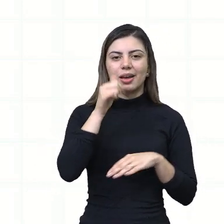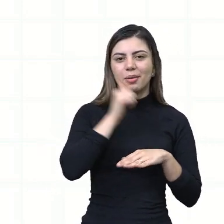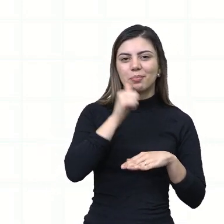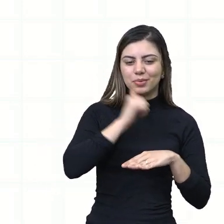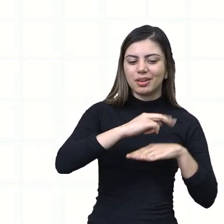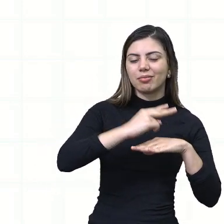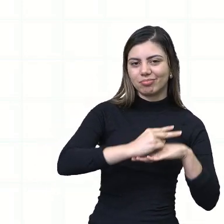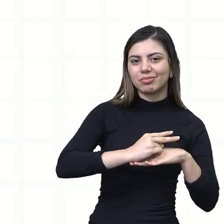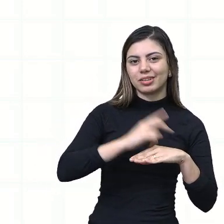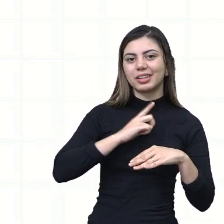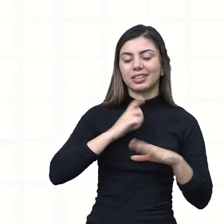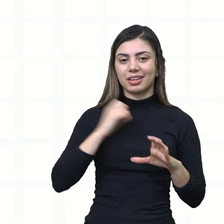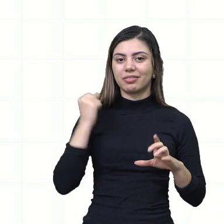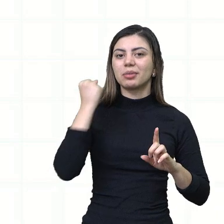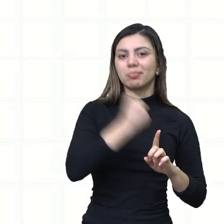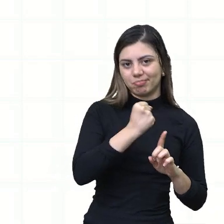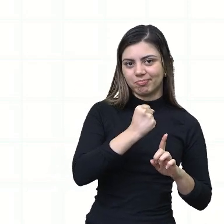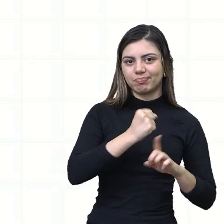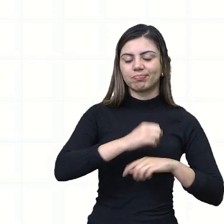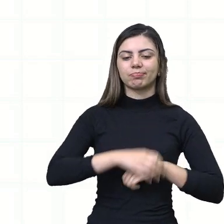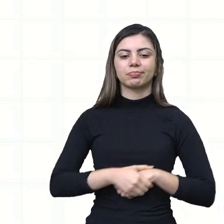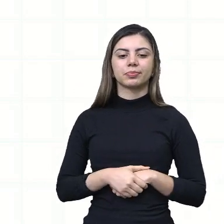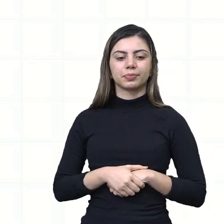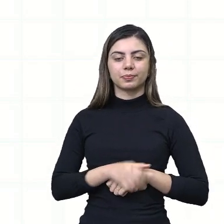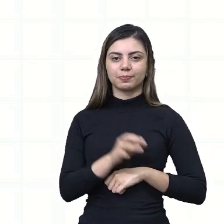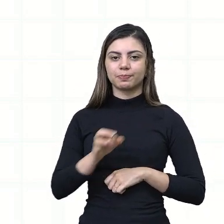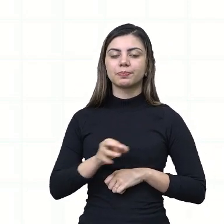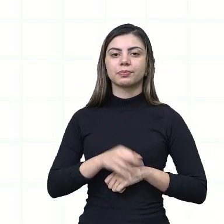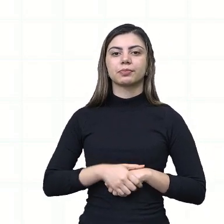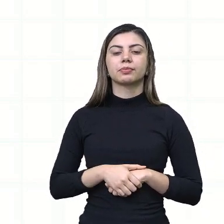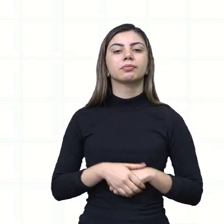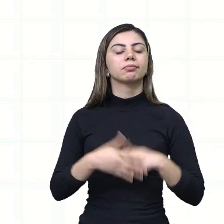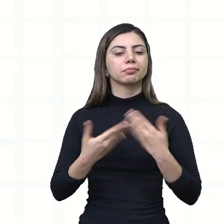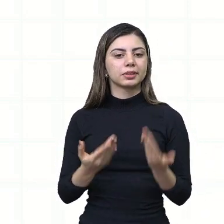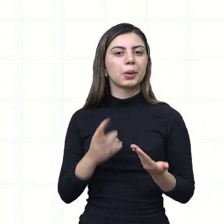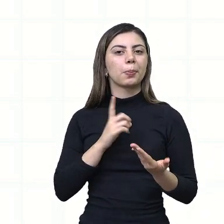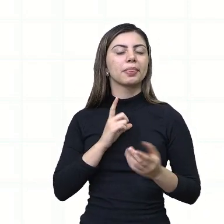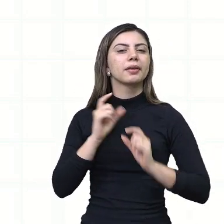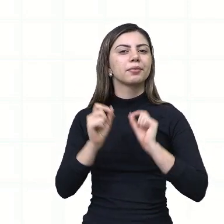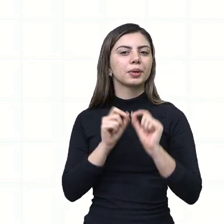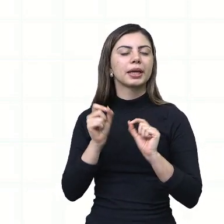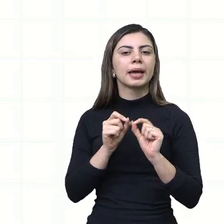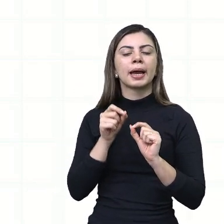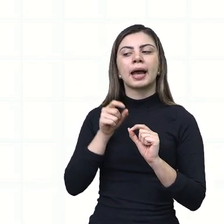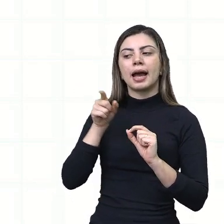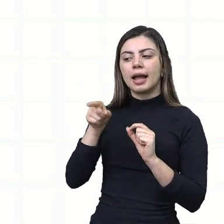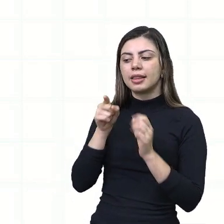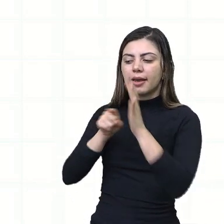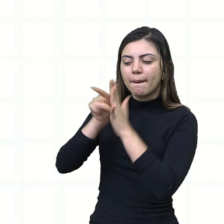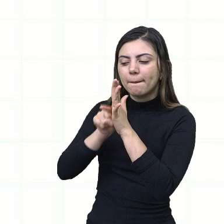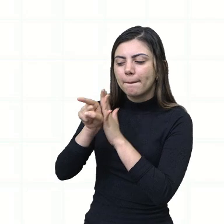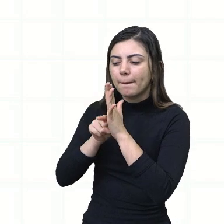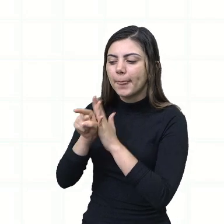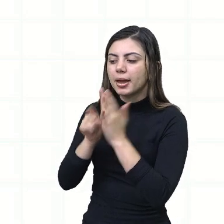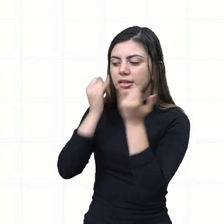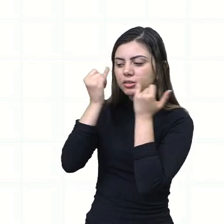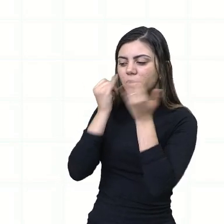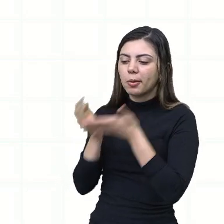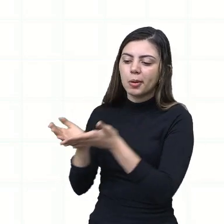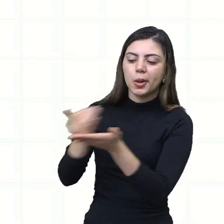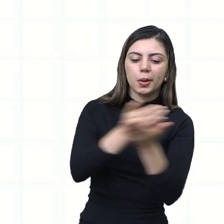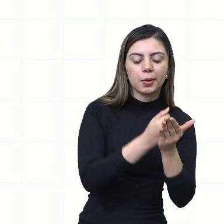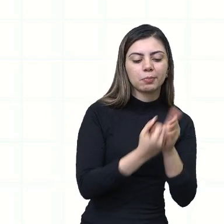foi vítima de pacadas, certo? Então, transformou essa investigação no